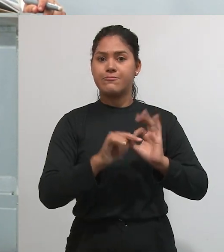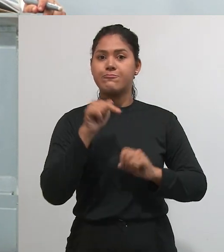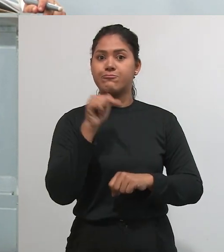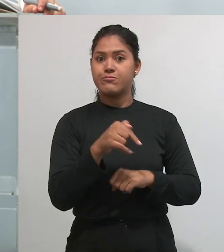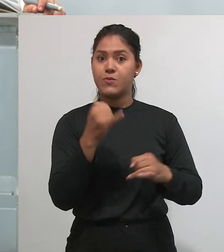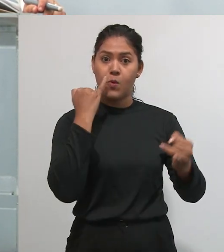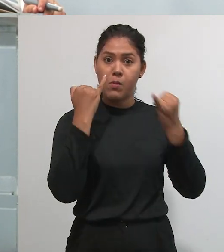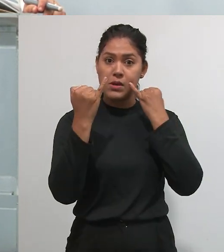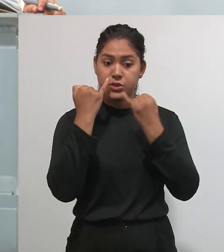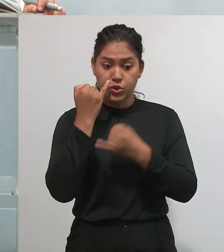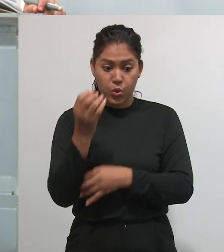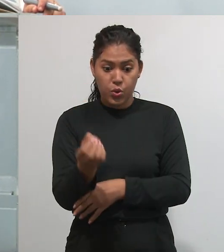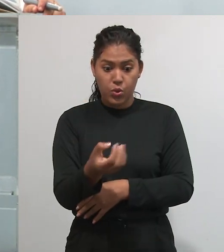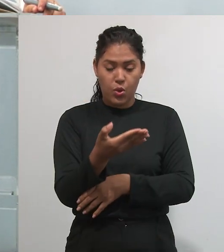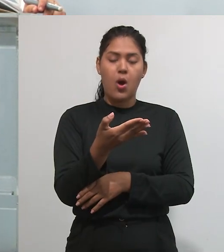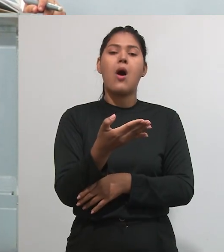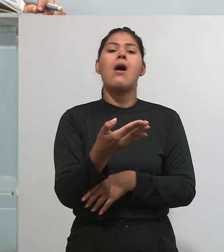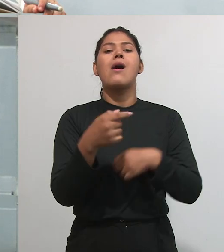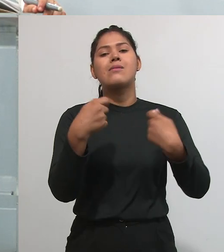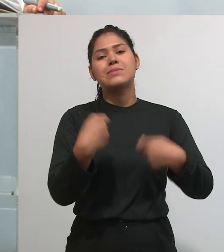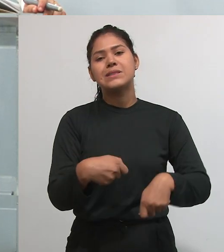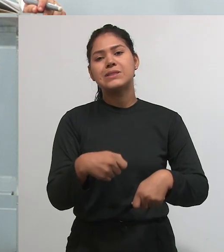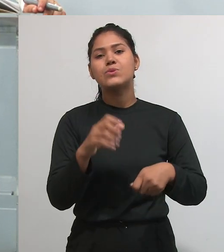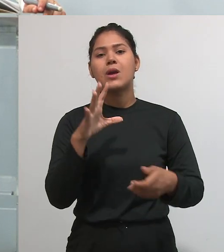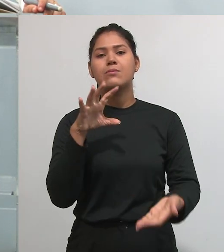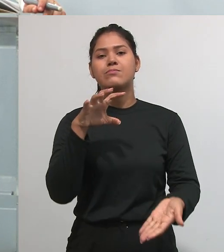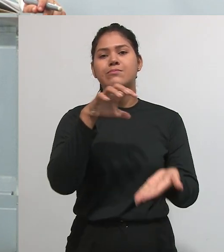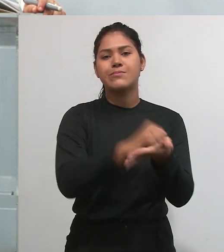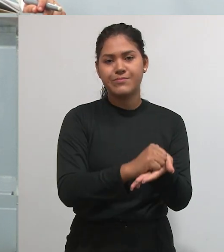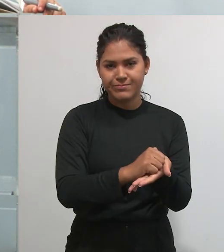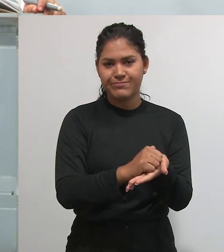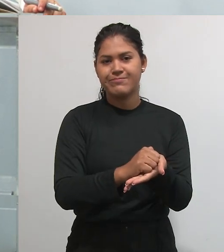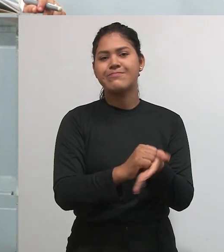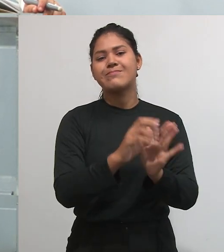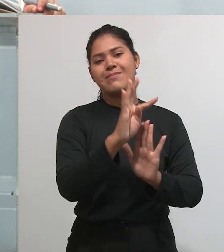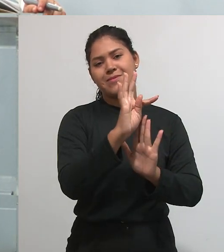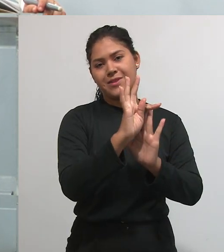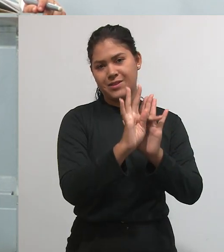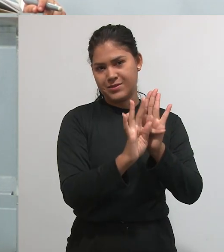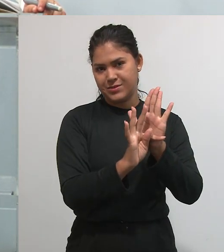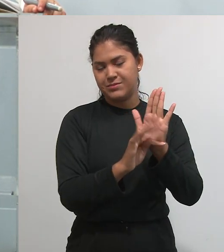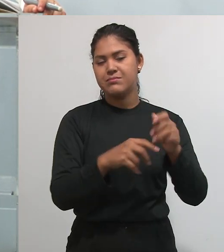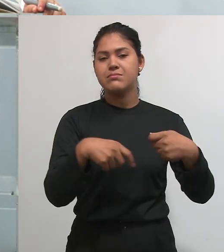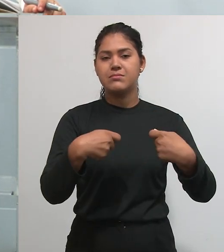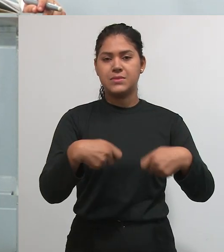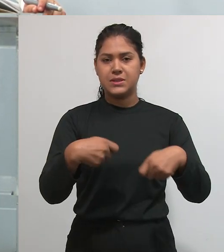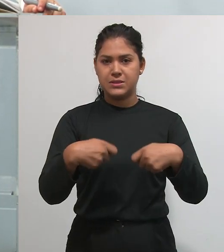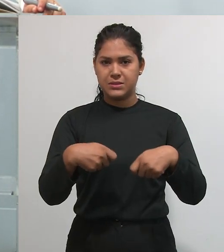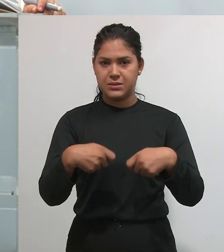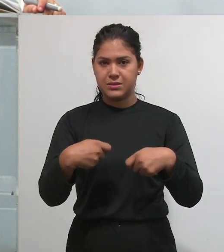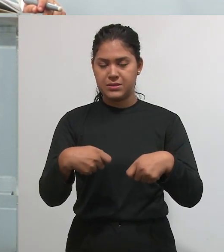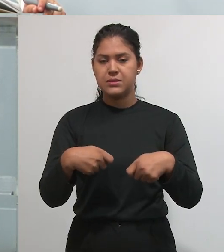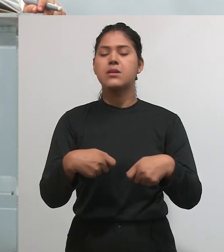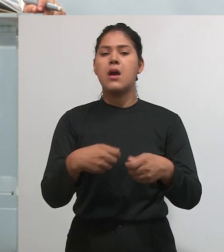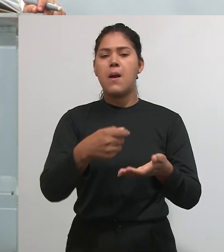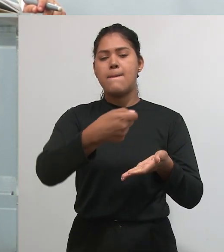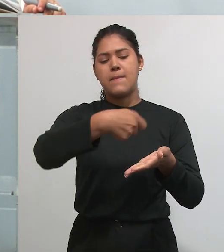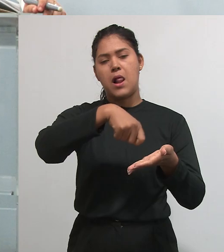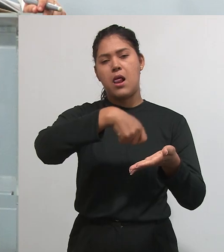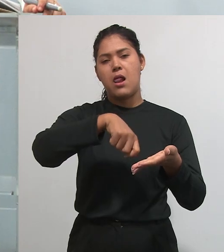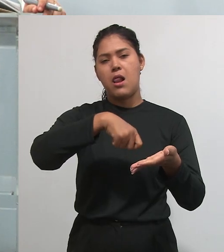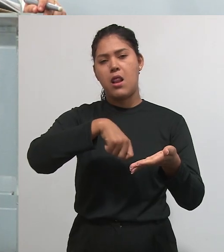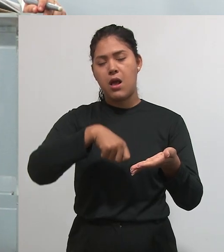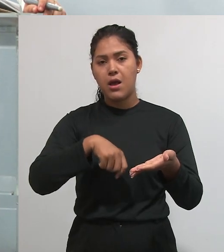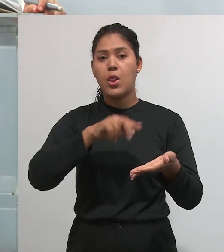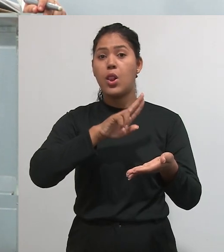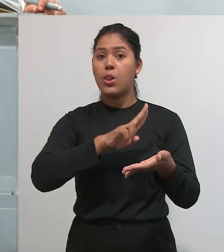Esse conhecimento que está sendo produzido, ele tem que ser relatado. E essas informações estarão,